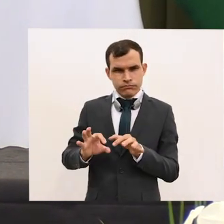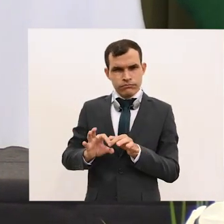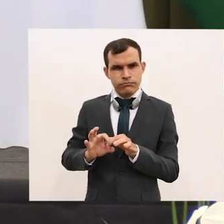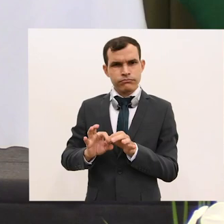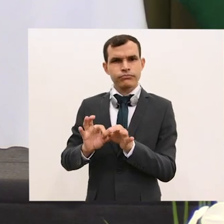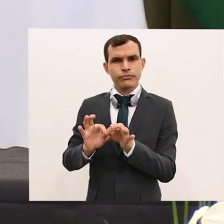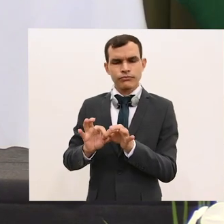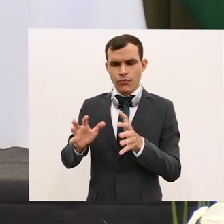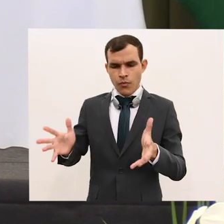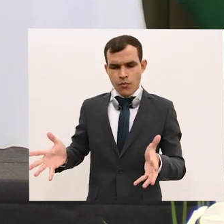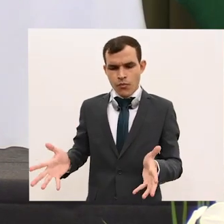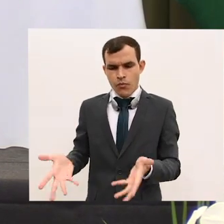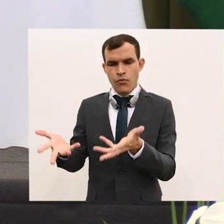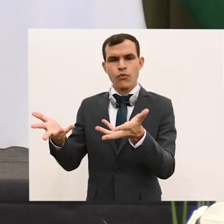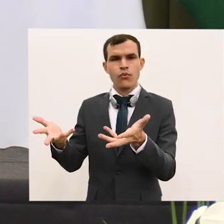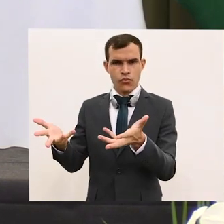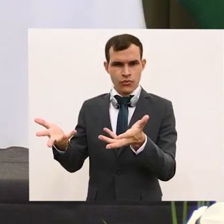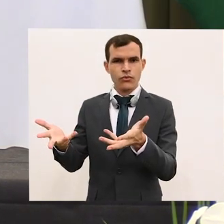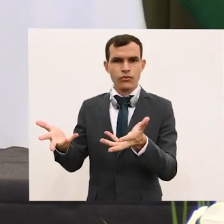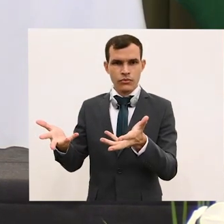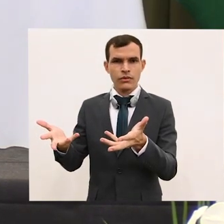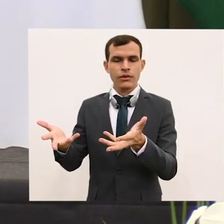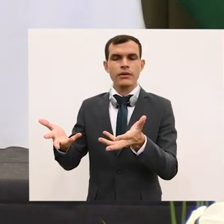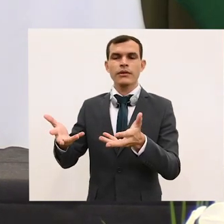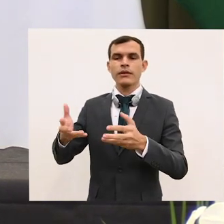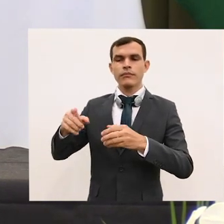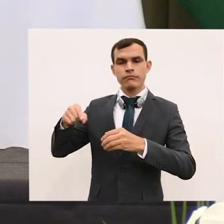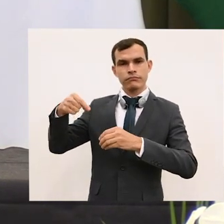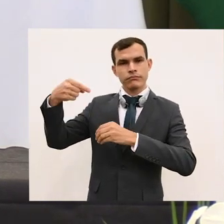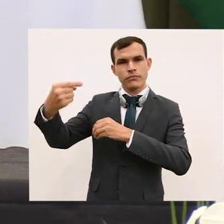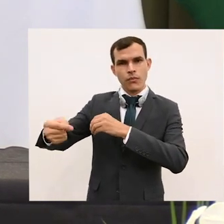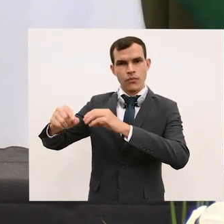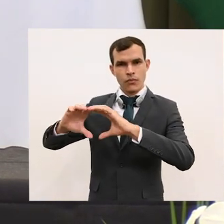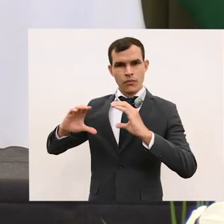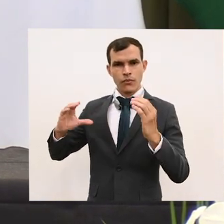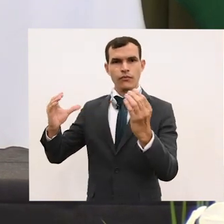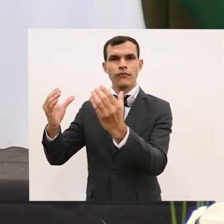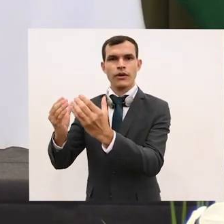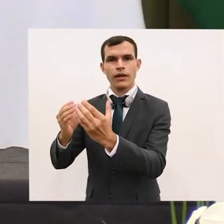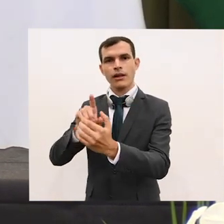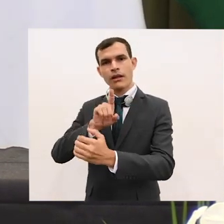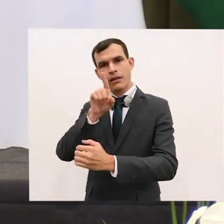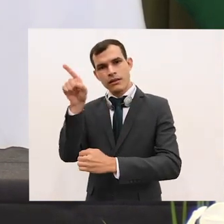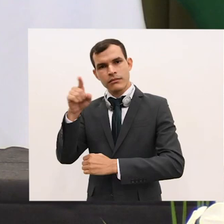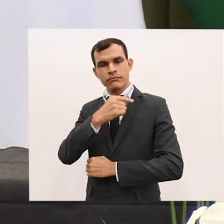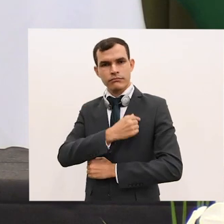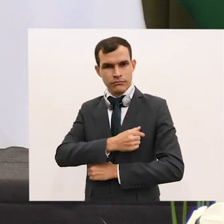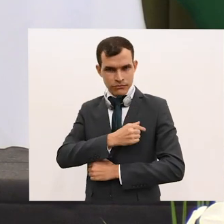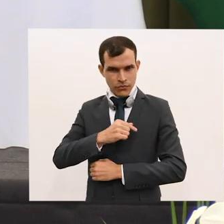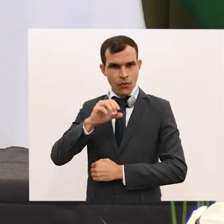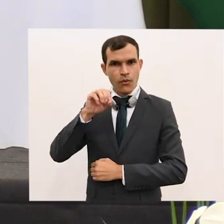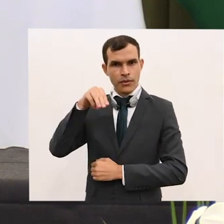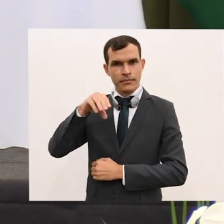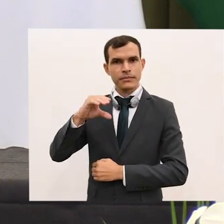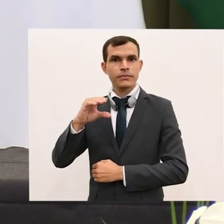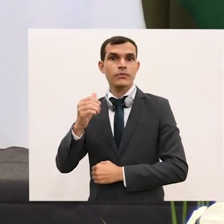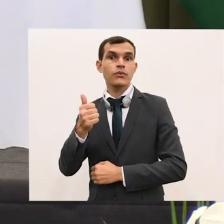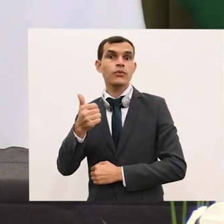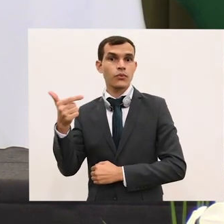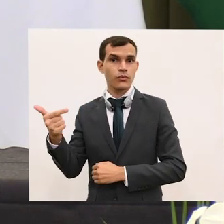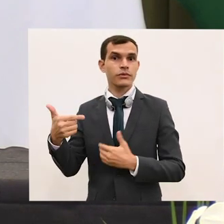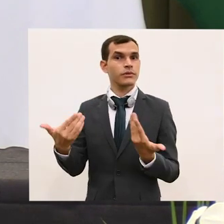Organização, que terá lugar em Genebra, a MC12. Estamos trabalhando aqui no Itamaraty com afinco,